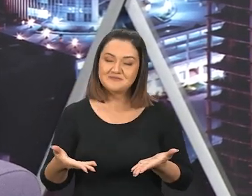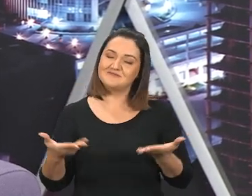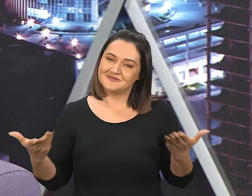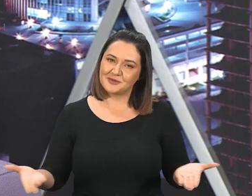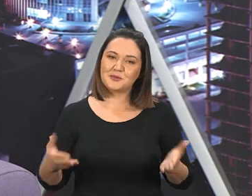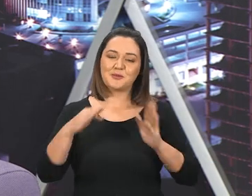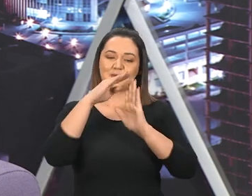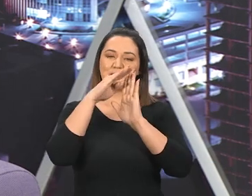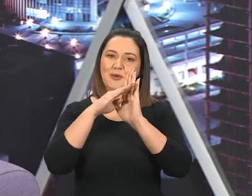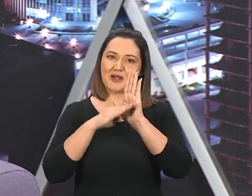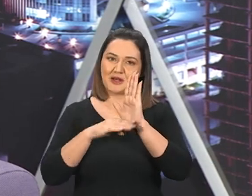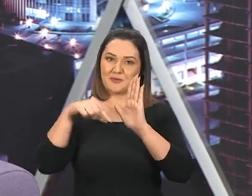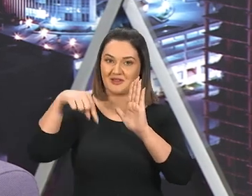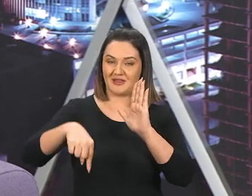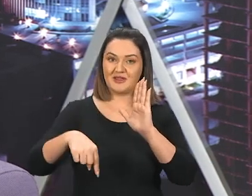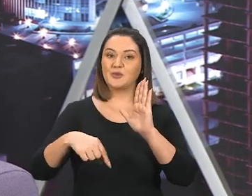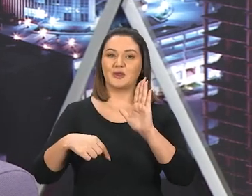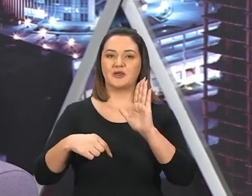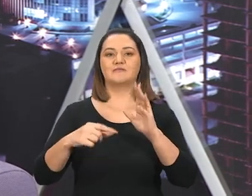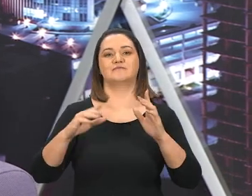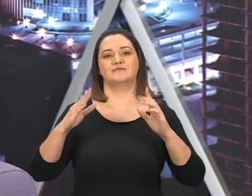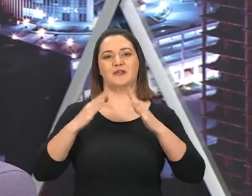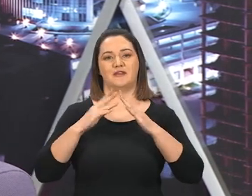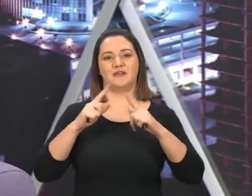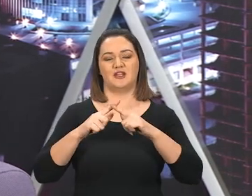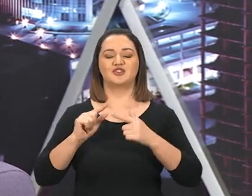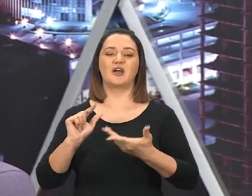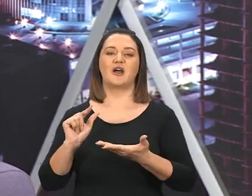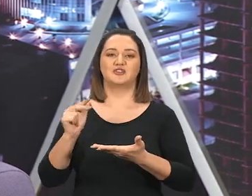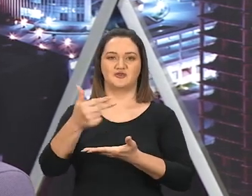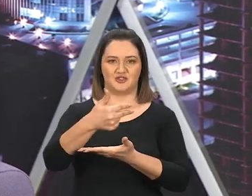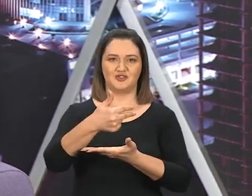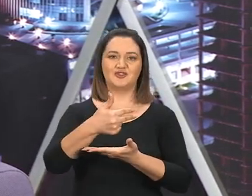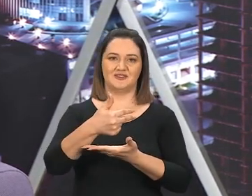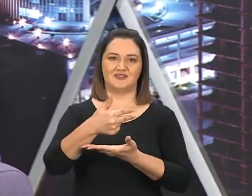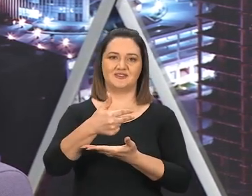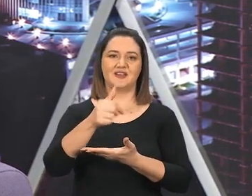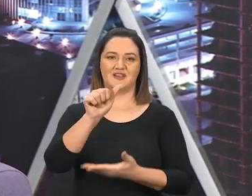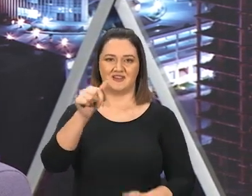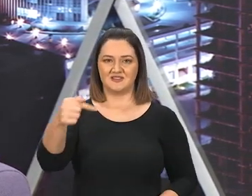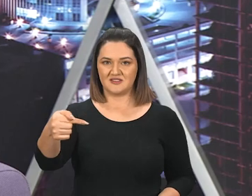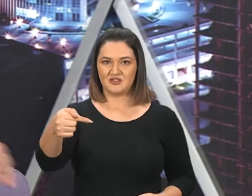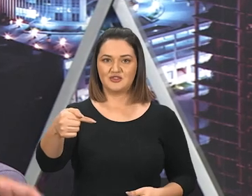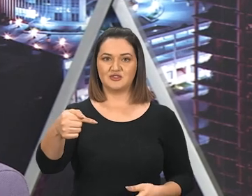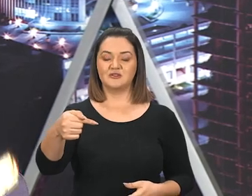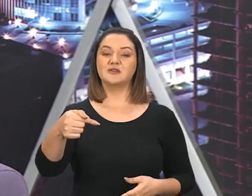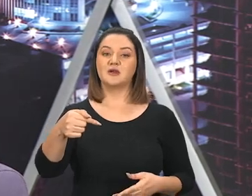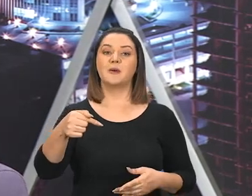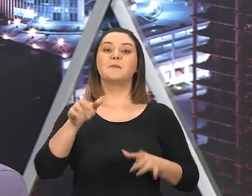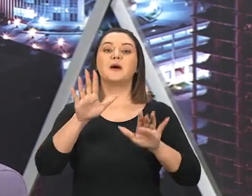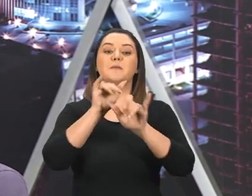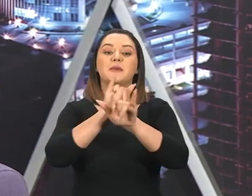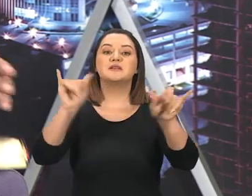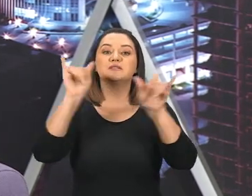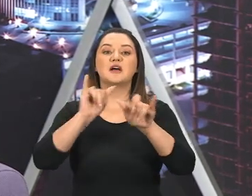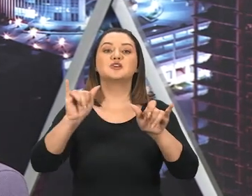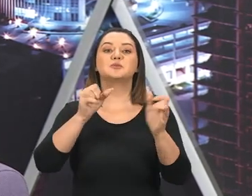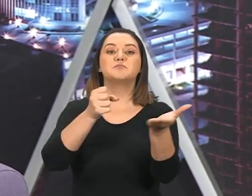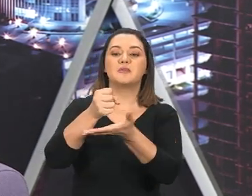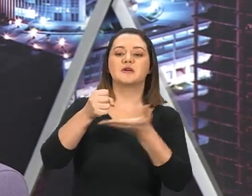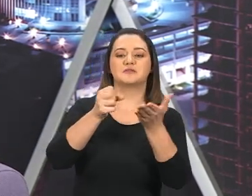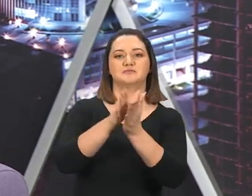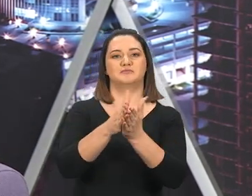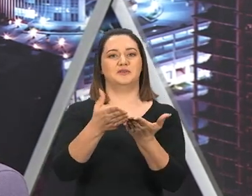ao Arena, esse é um programa da Igreja Adventista do Sétimo Dia, e, com certeza, com uma mensagem totalmente bíblica